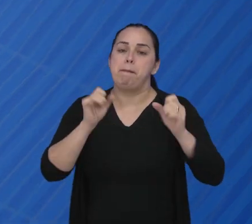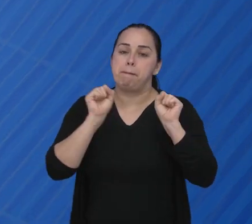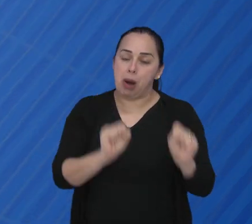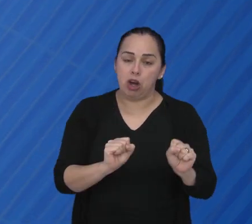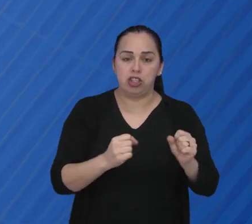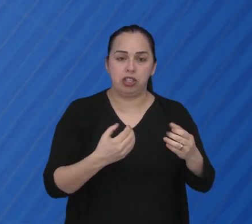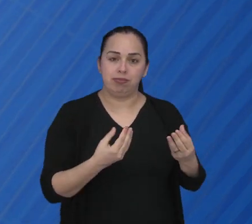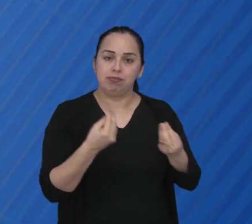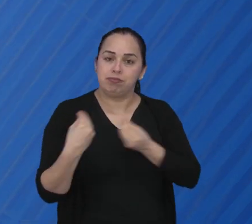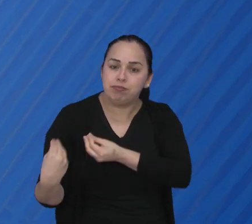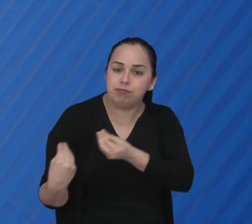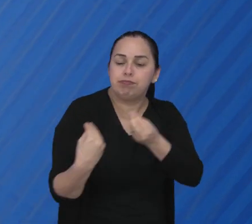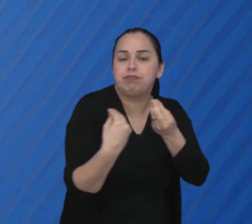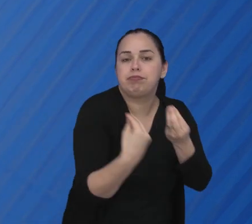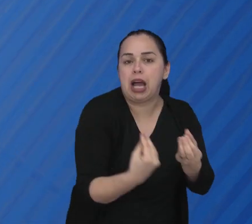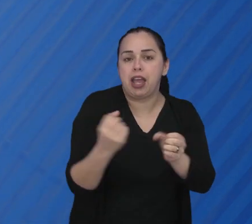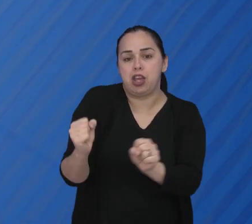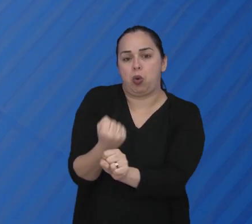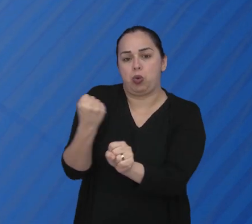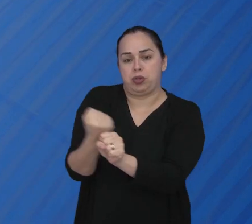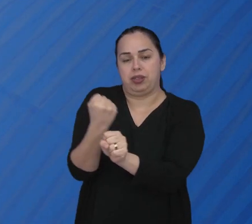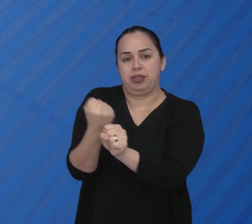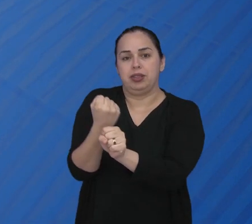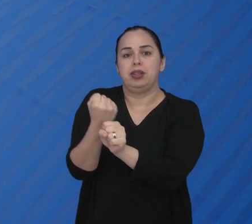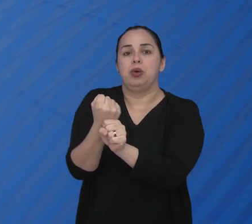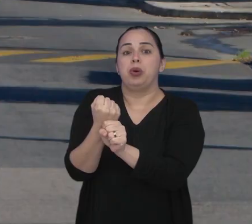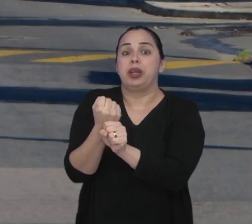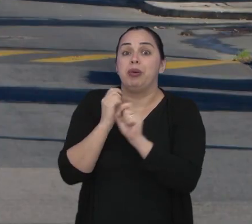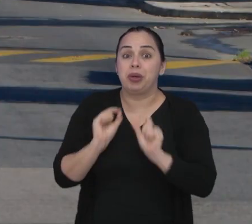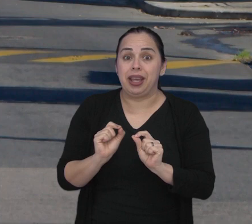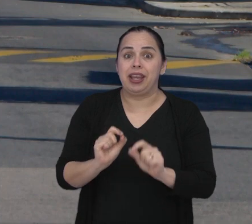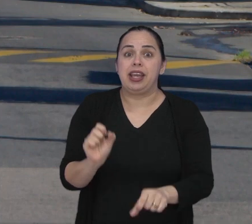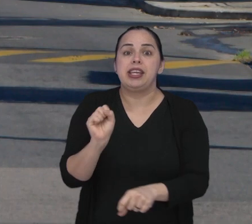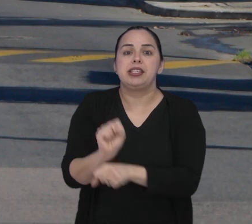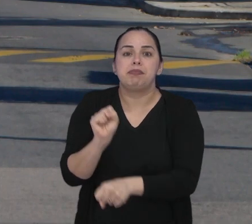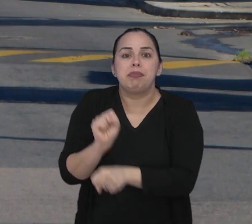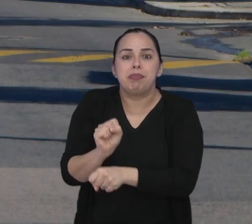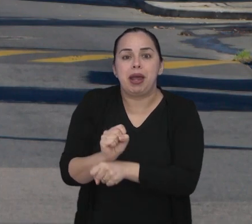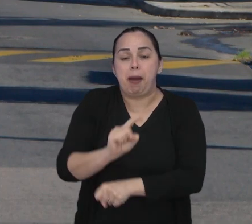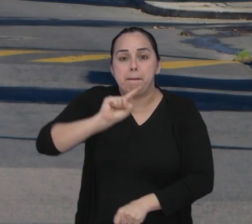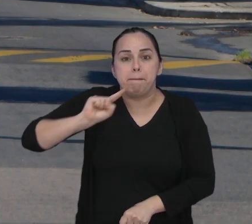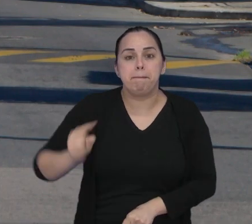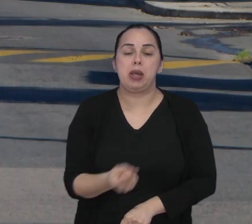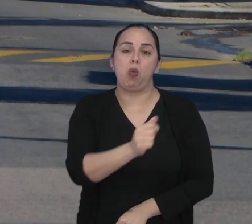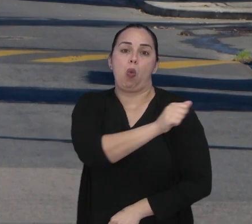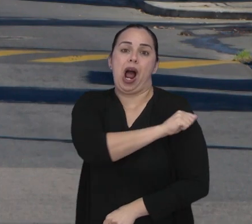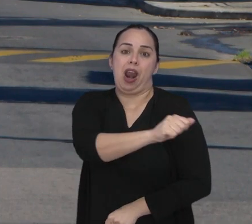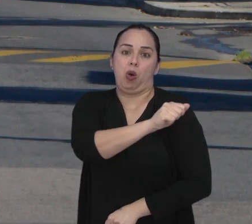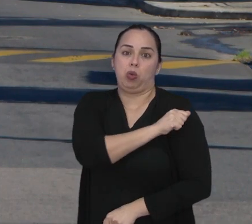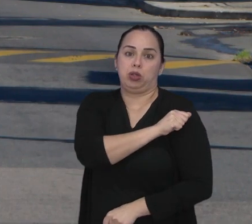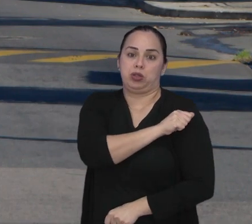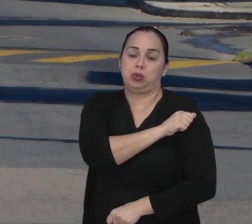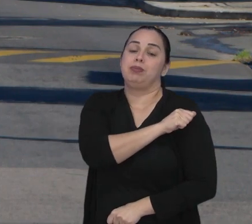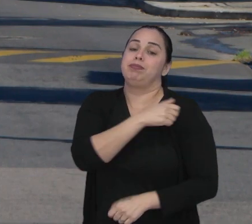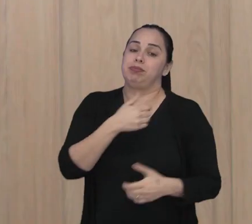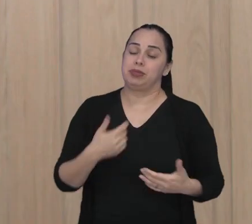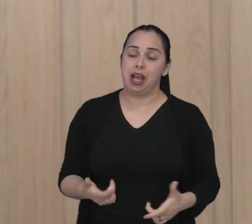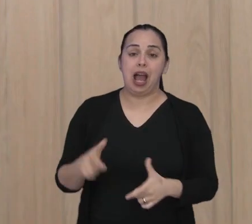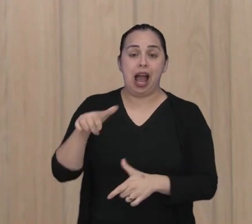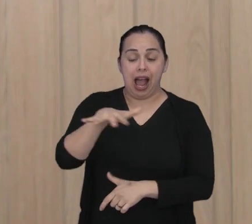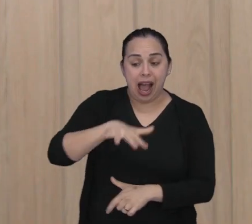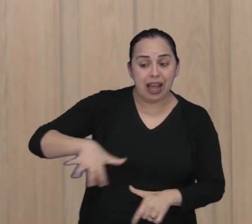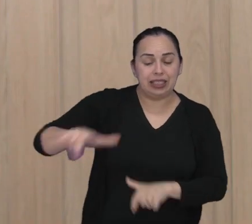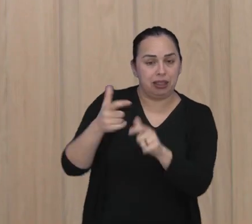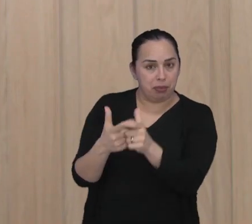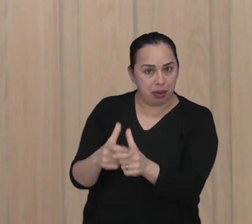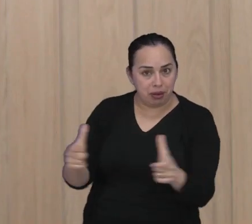Câmara autorizou a doação do terreno para a construção da escola. A expectativa é que ela atenda mil alunos da região. Ali